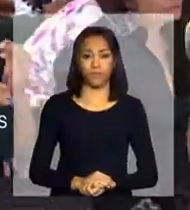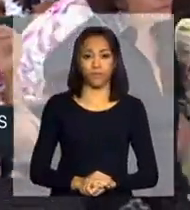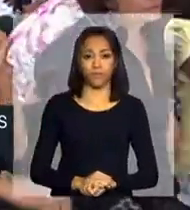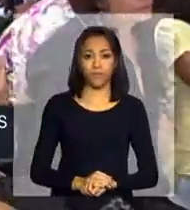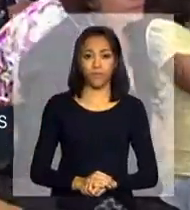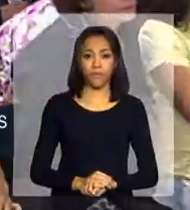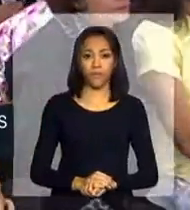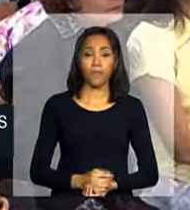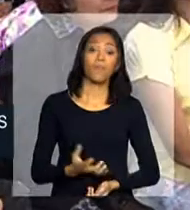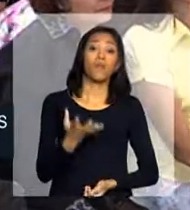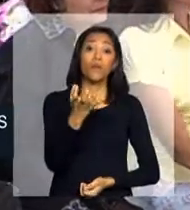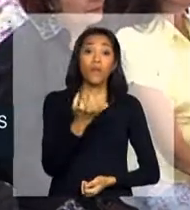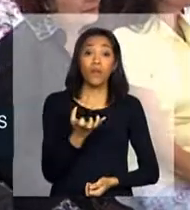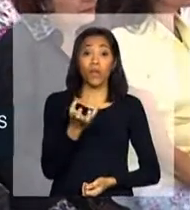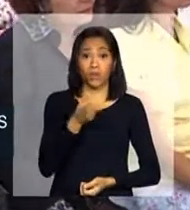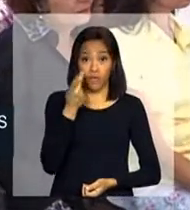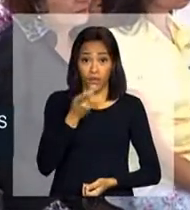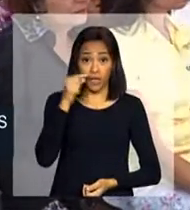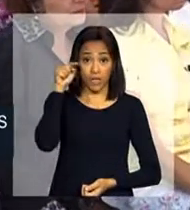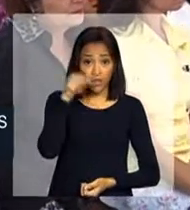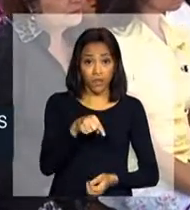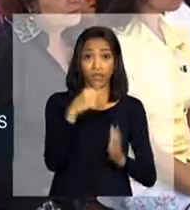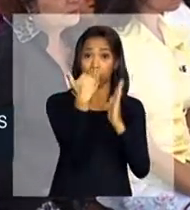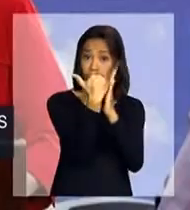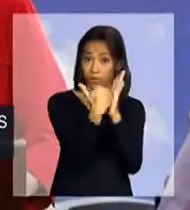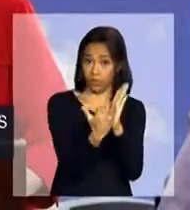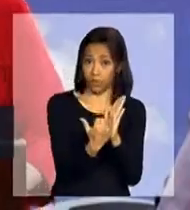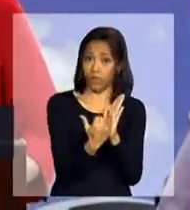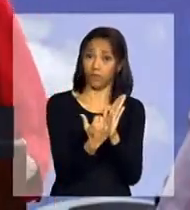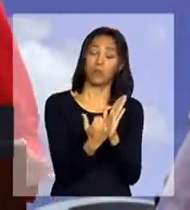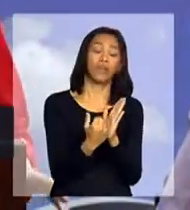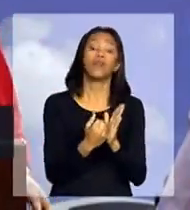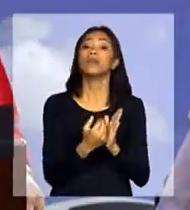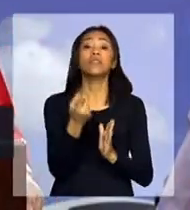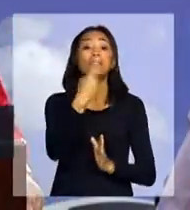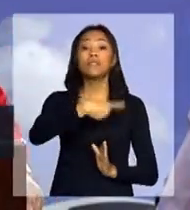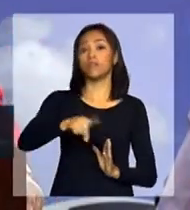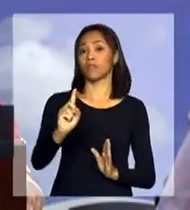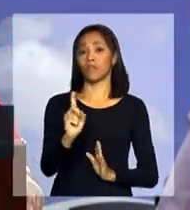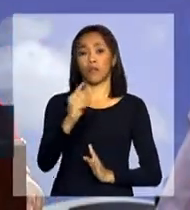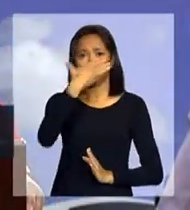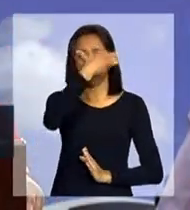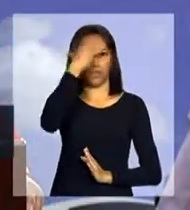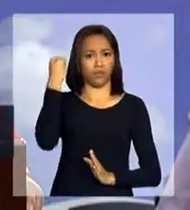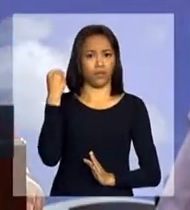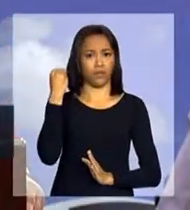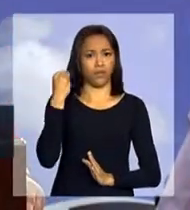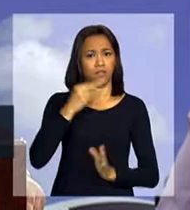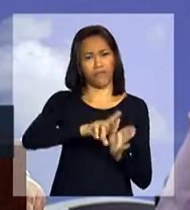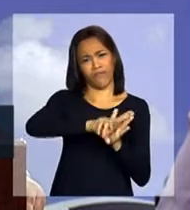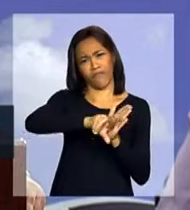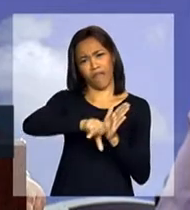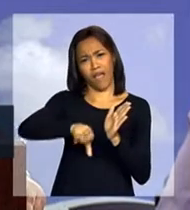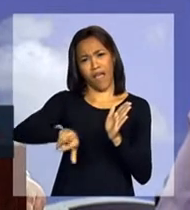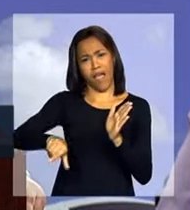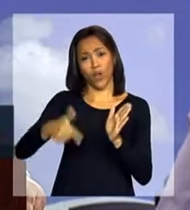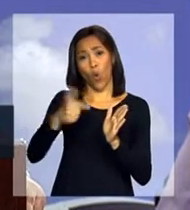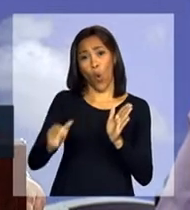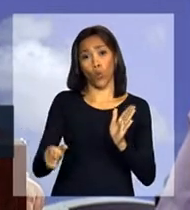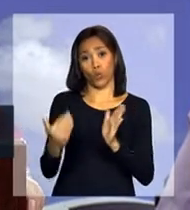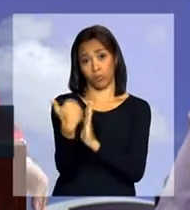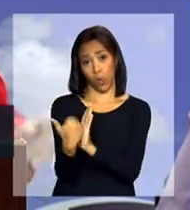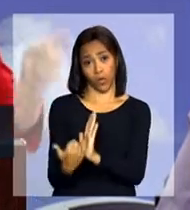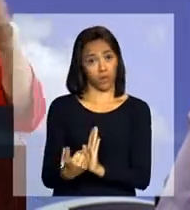Eu quero dizer que esse programa, ele não esquece vários subprogramas e vários